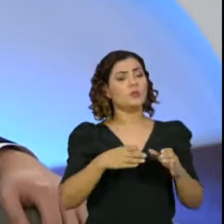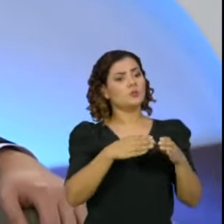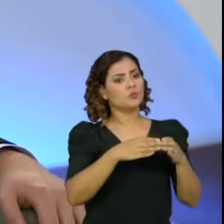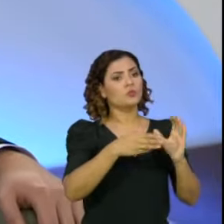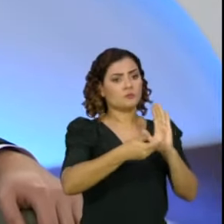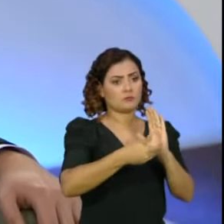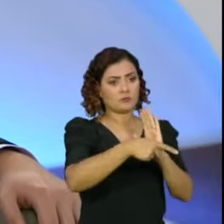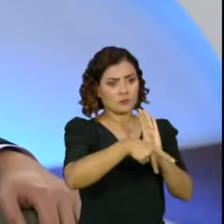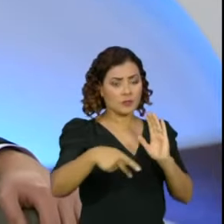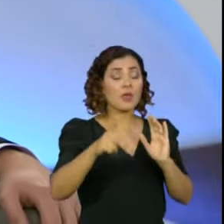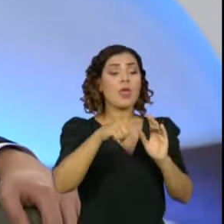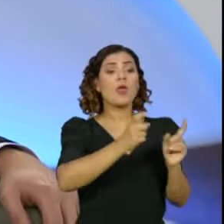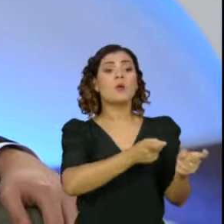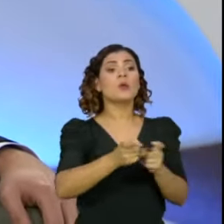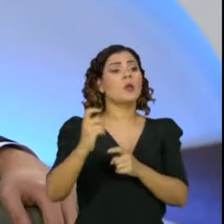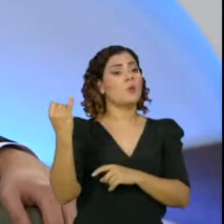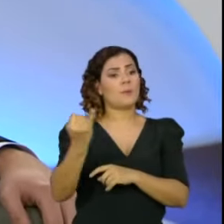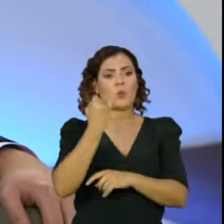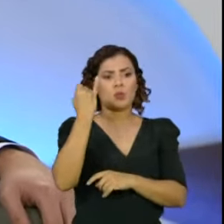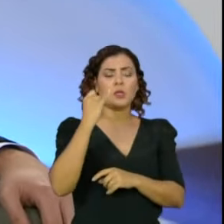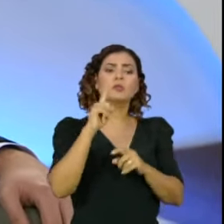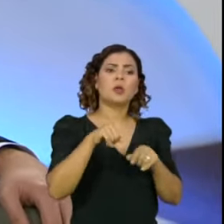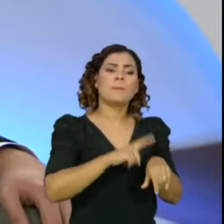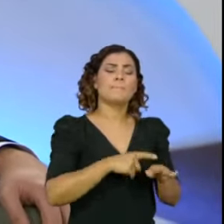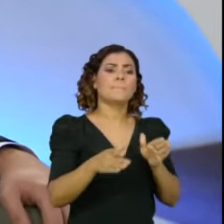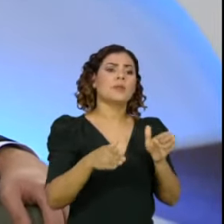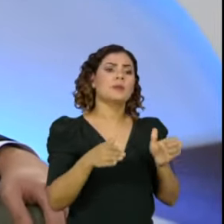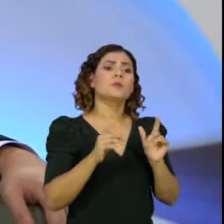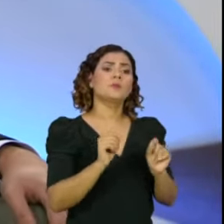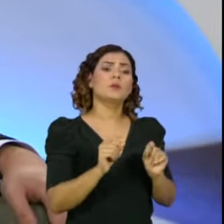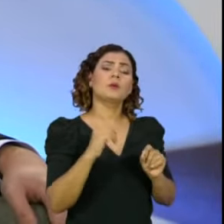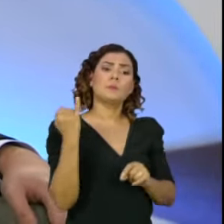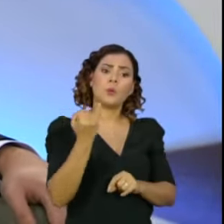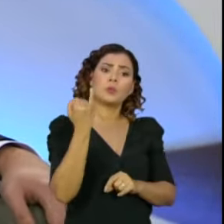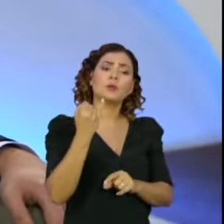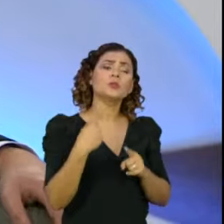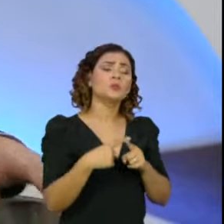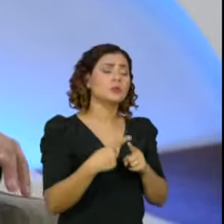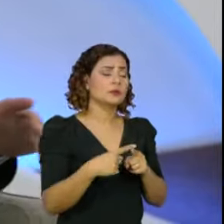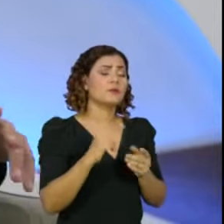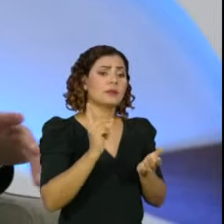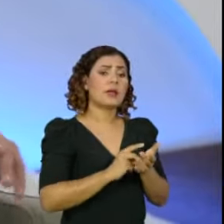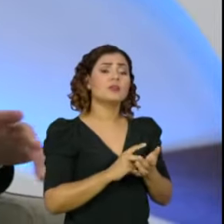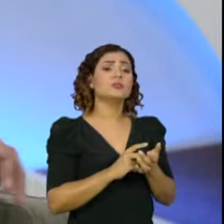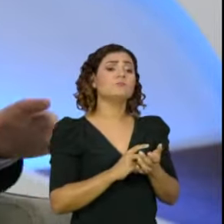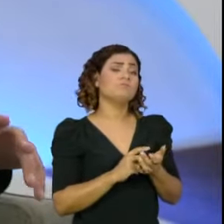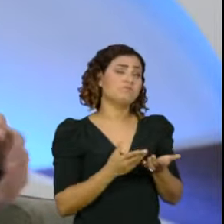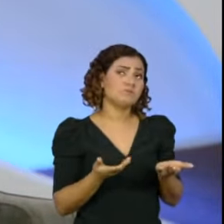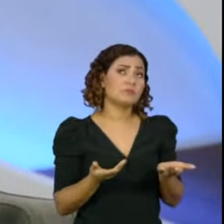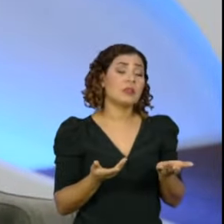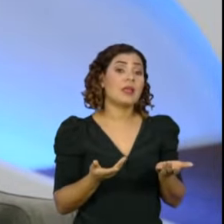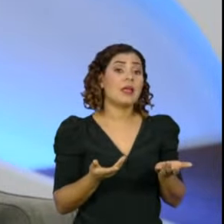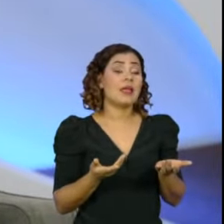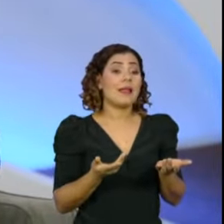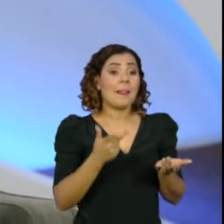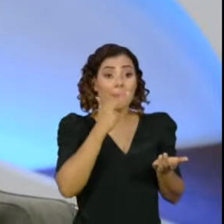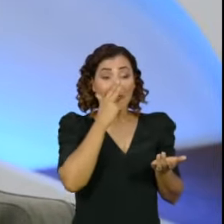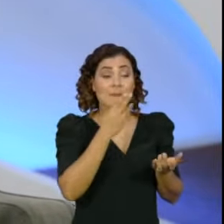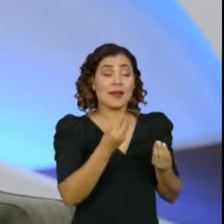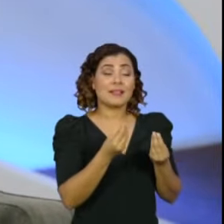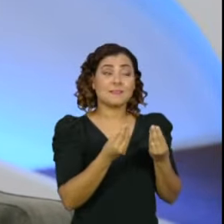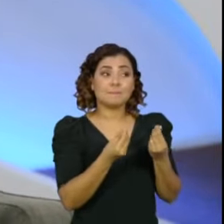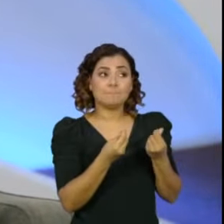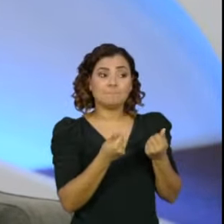Câmara, foi uma reunião necessária naquele momento em que se tinha aflorado naquele instante uma